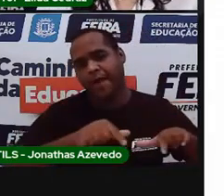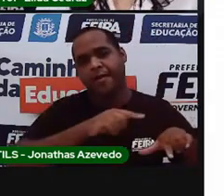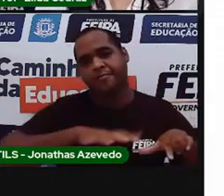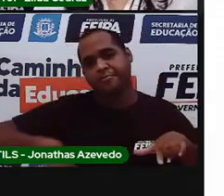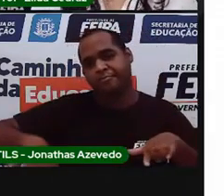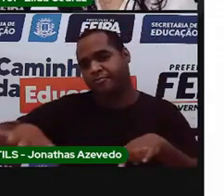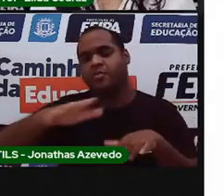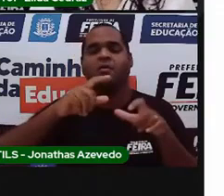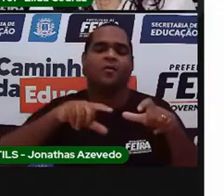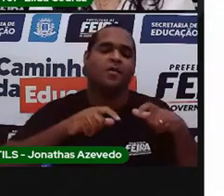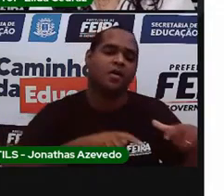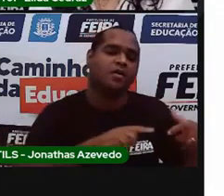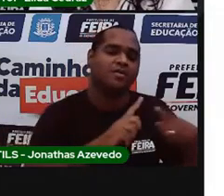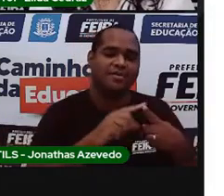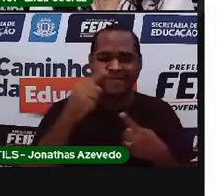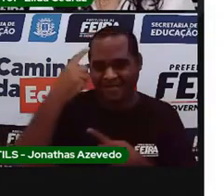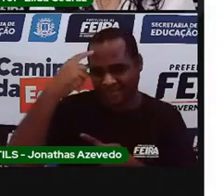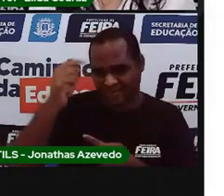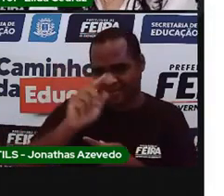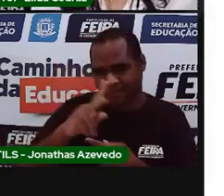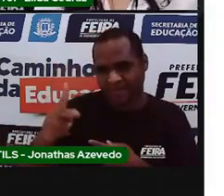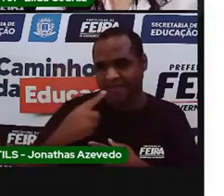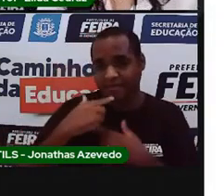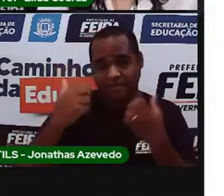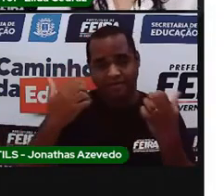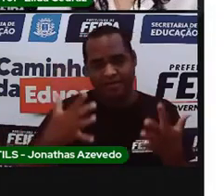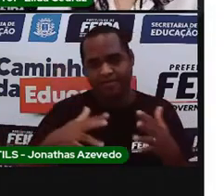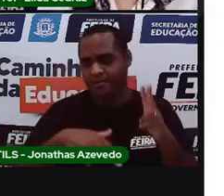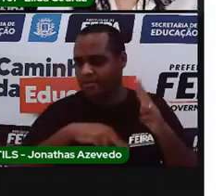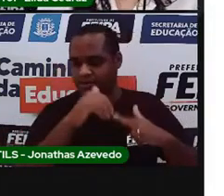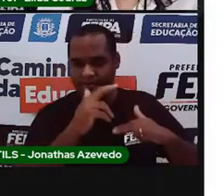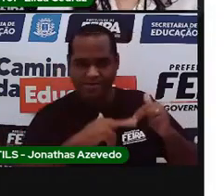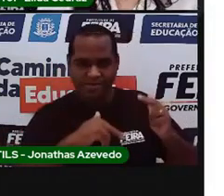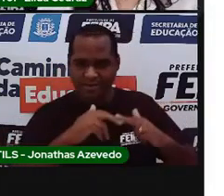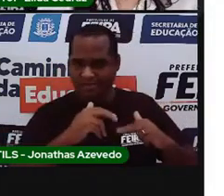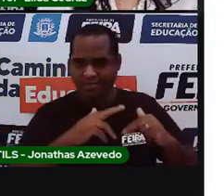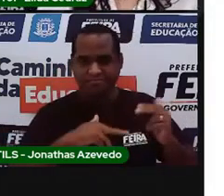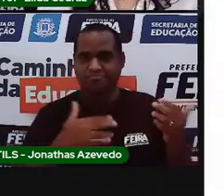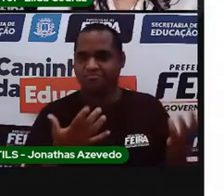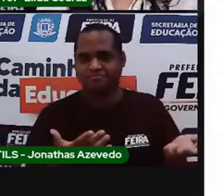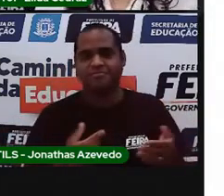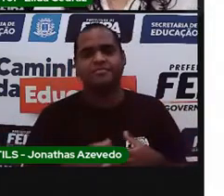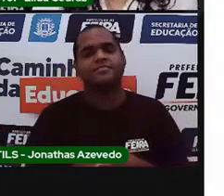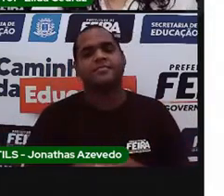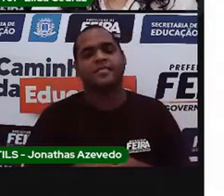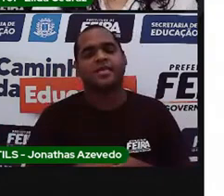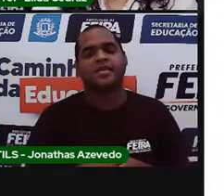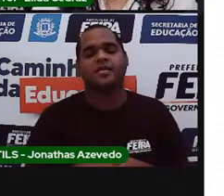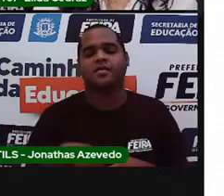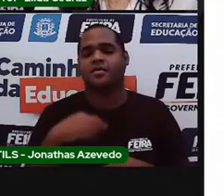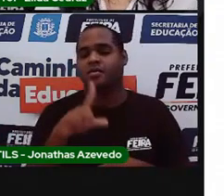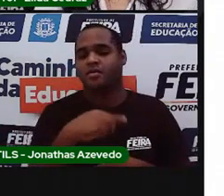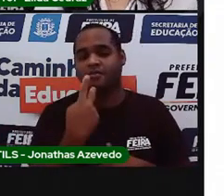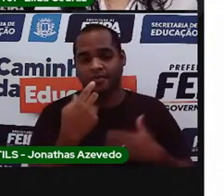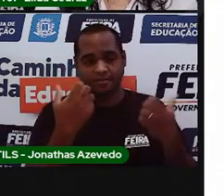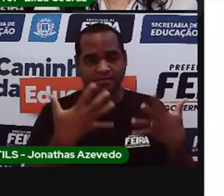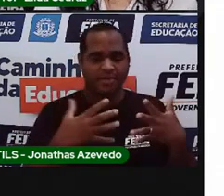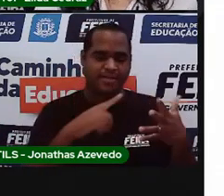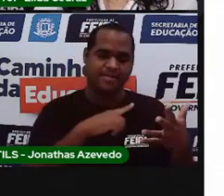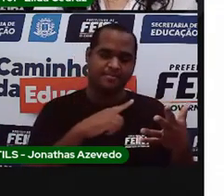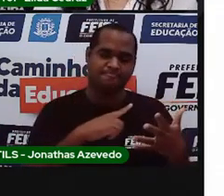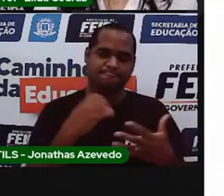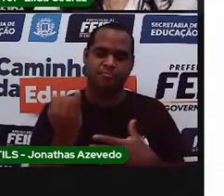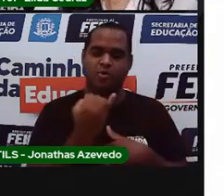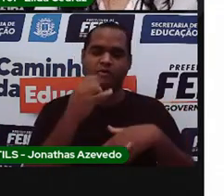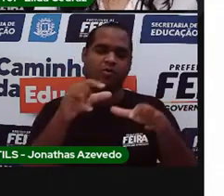região, como a Pró acabou de falar do São João do Nordeste. Nós também temos, em outros